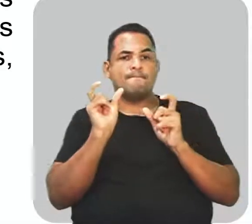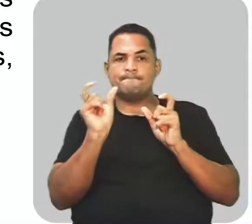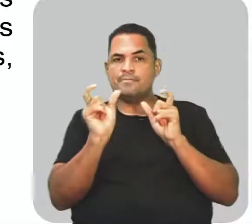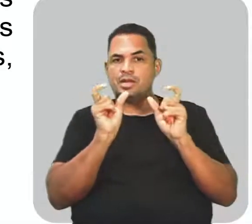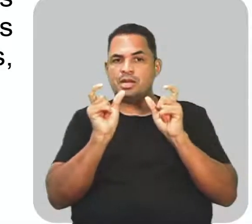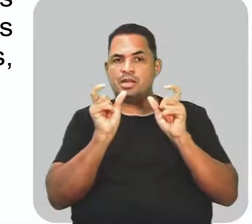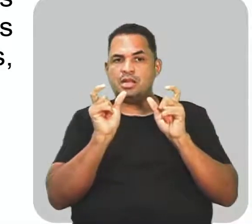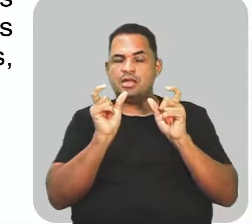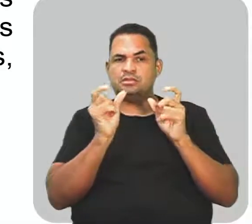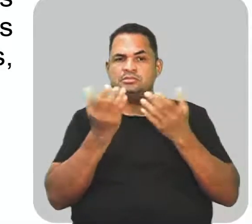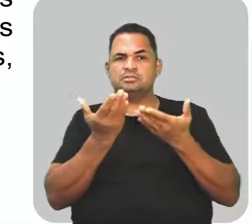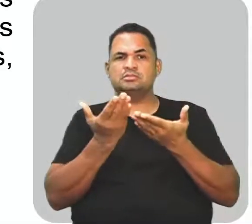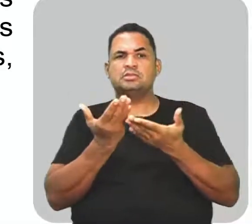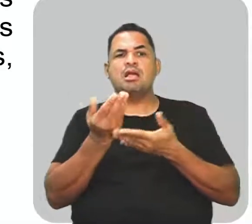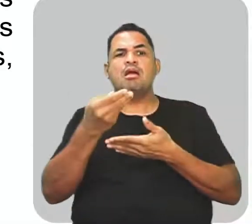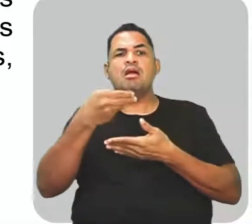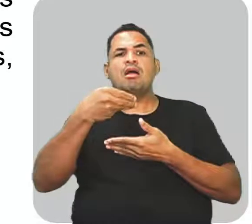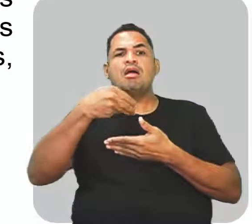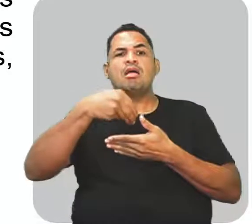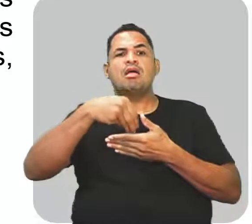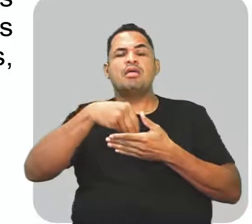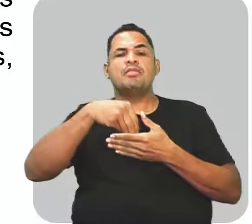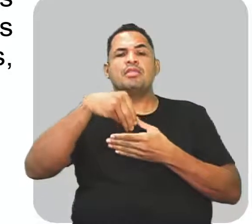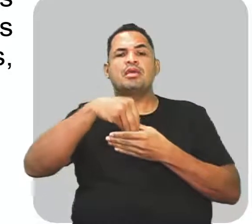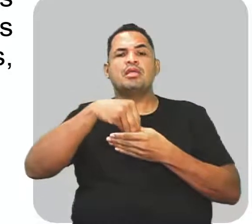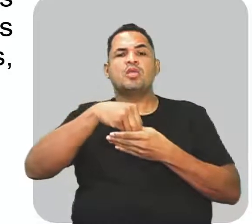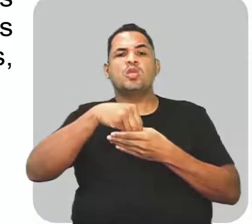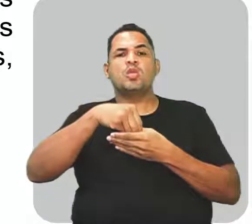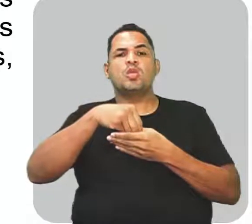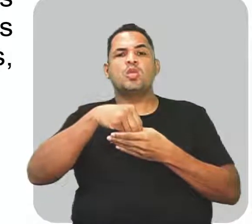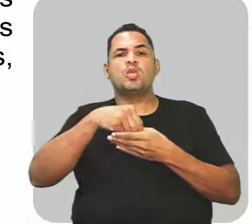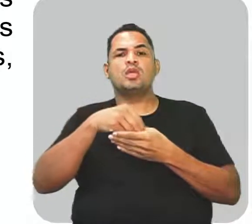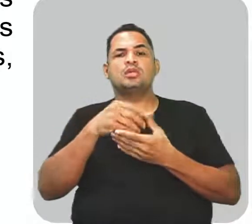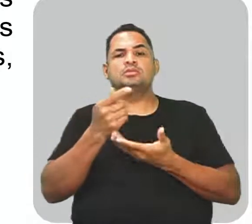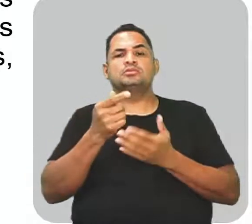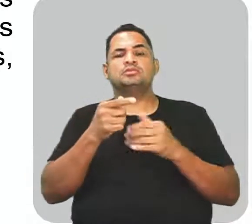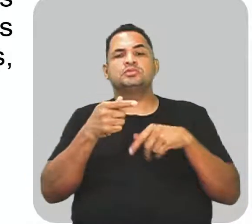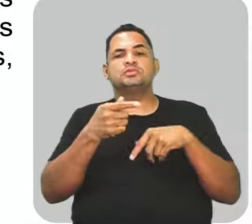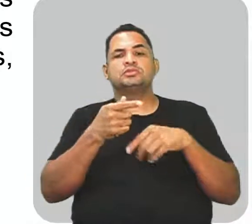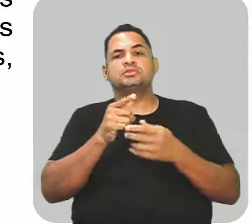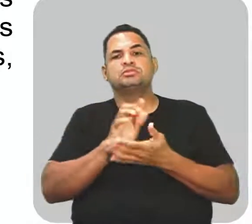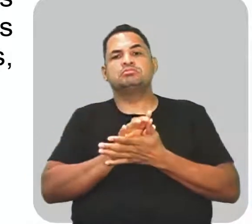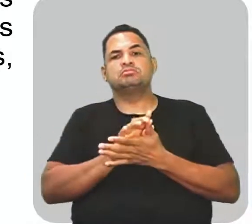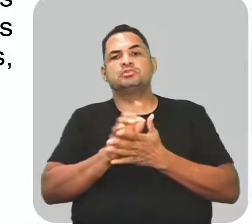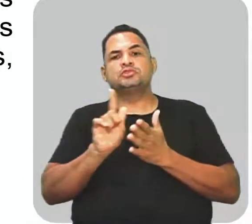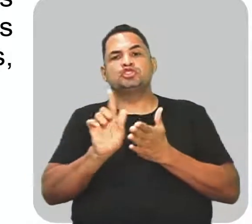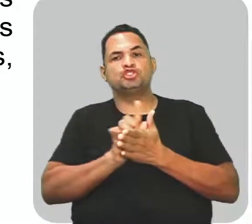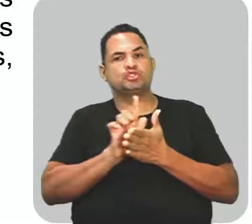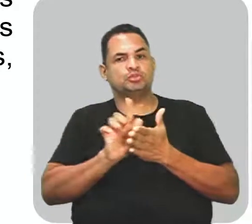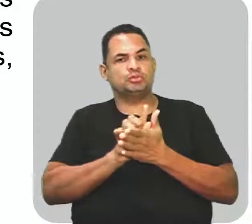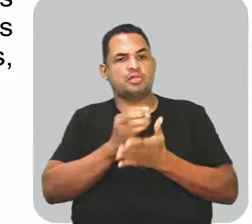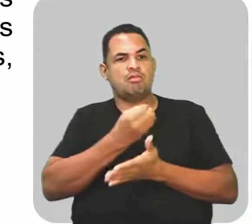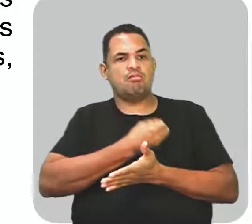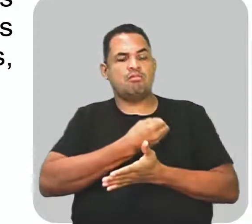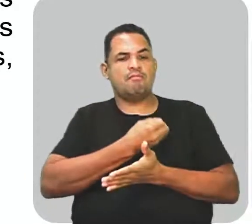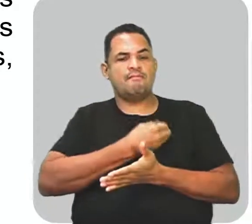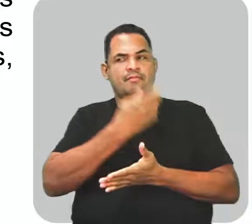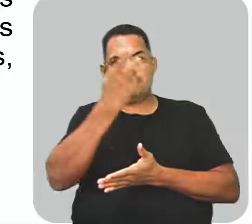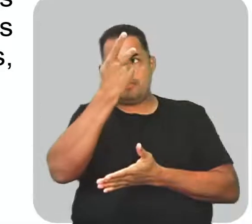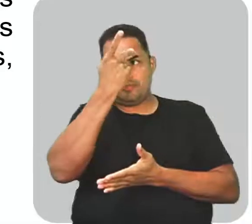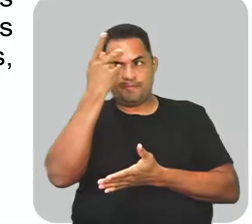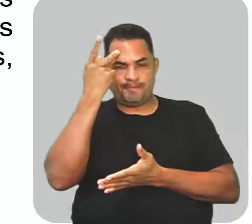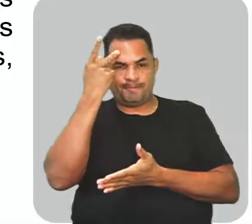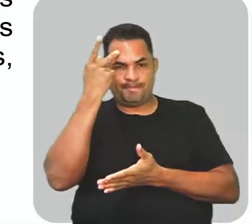implícitas, um texto, aí nesse caso, de gênero, de número e